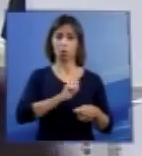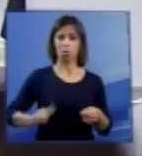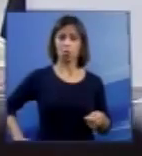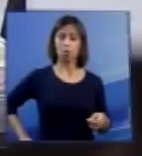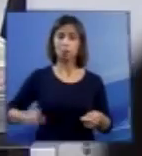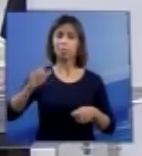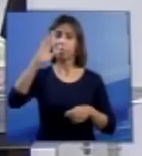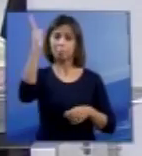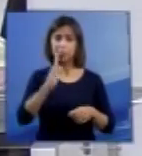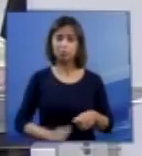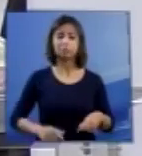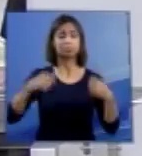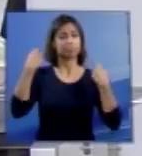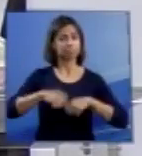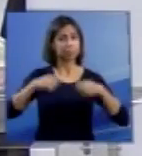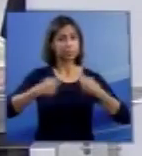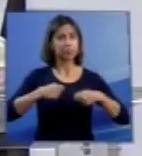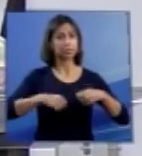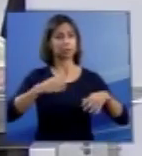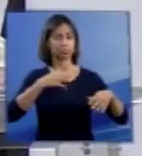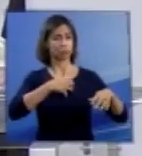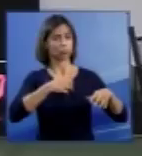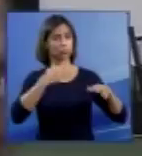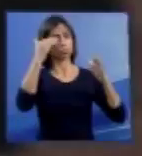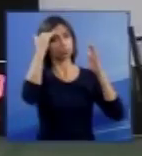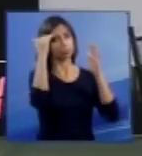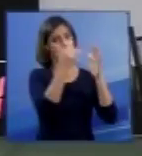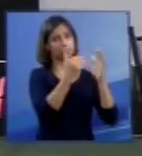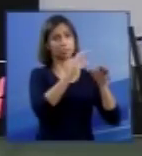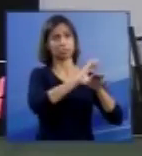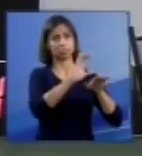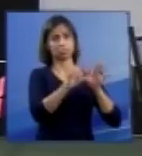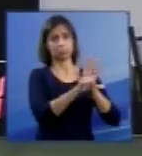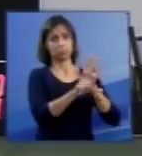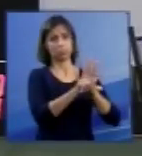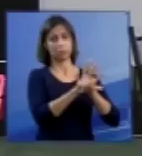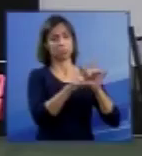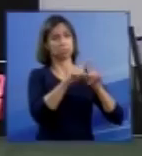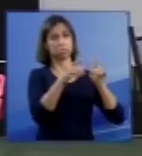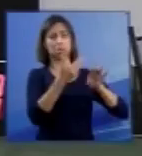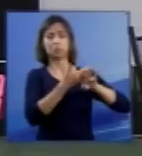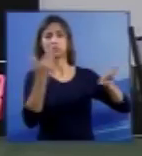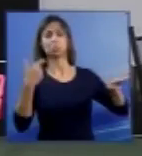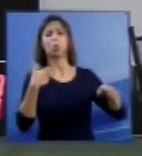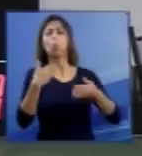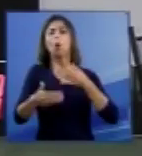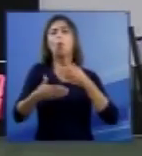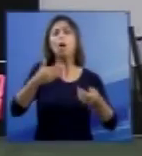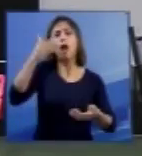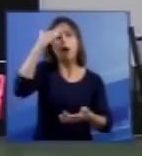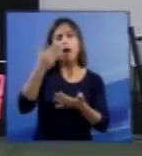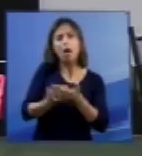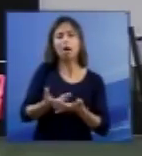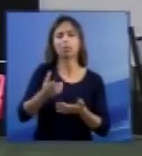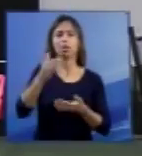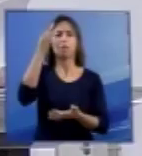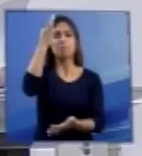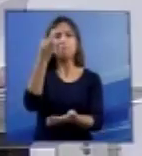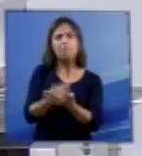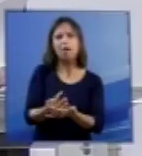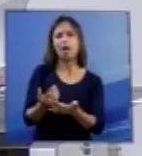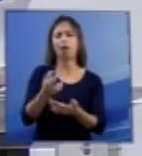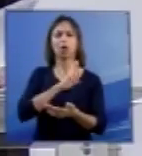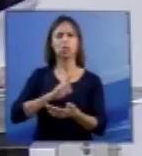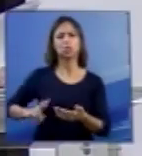caracteriza-se constitucionalmente como desvinculado de qualquer credo religioso. As leis que regulam a